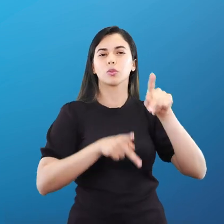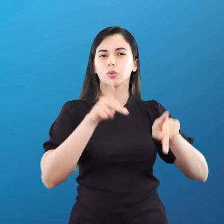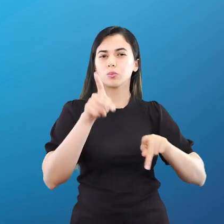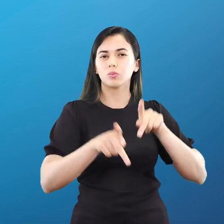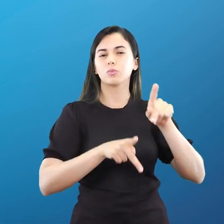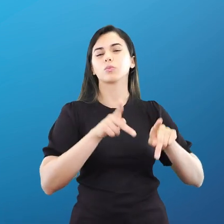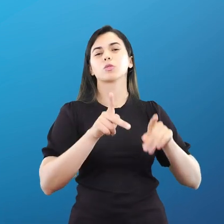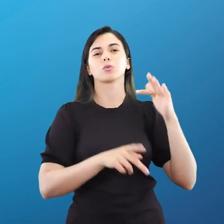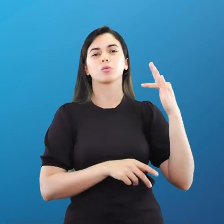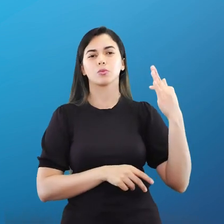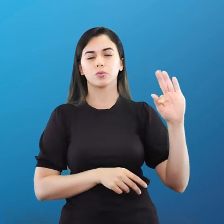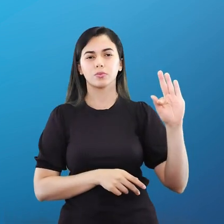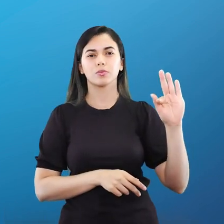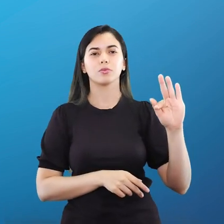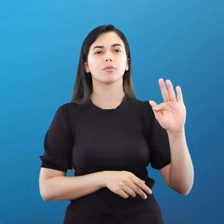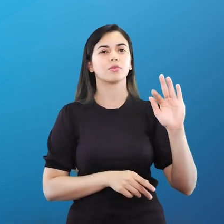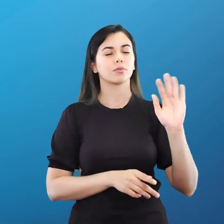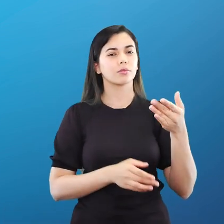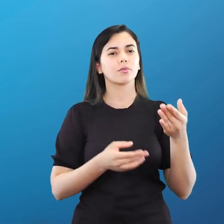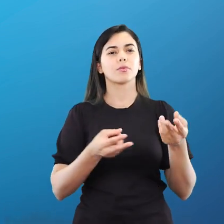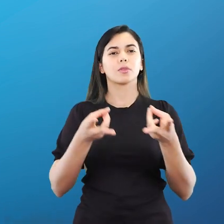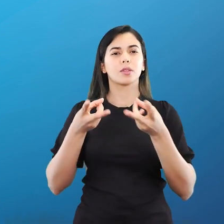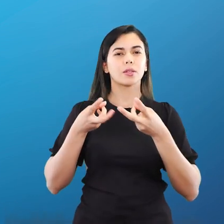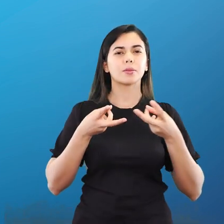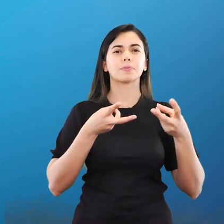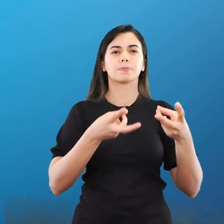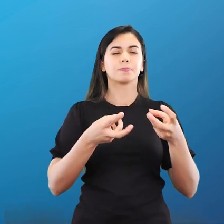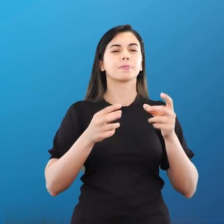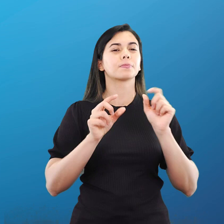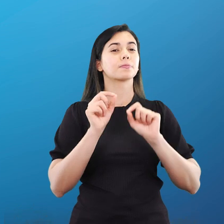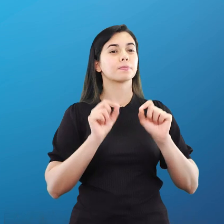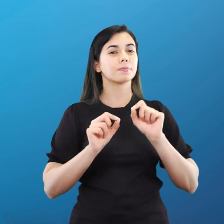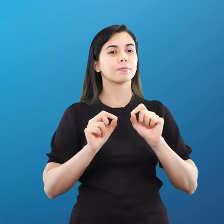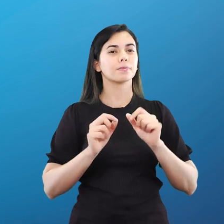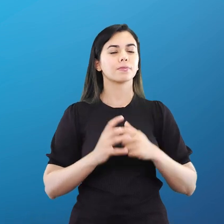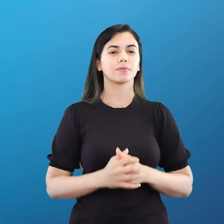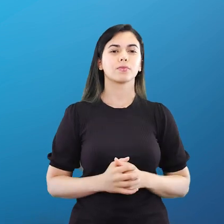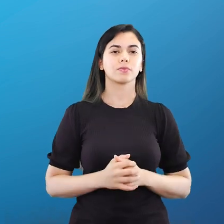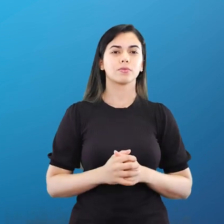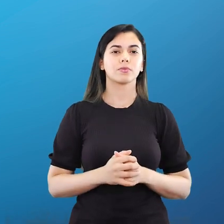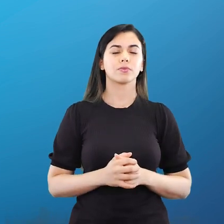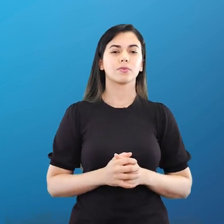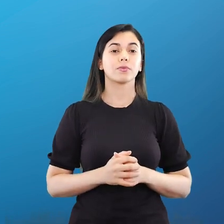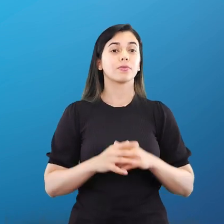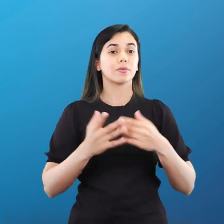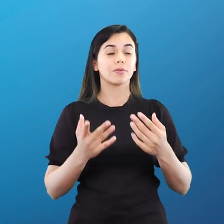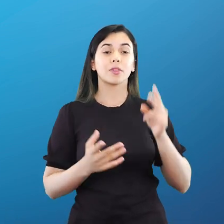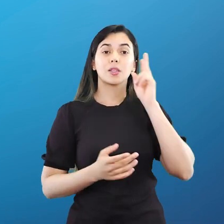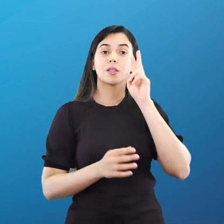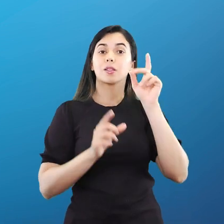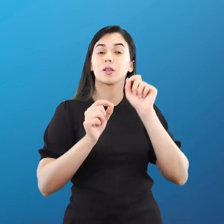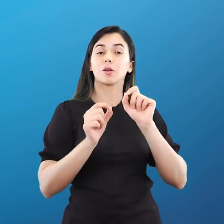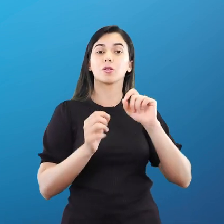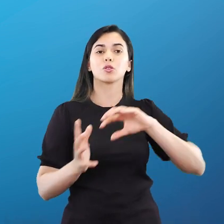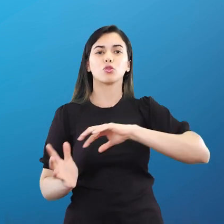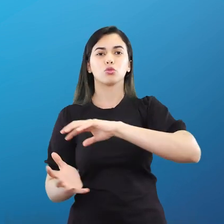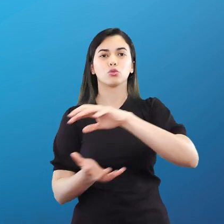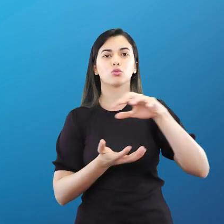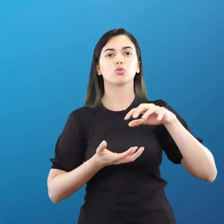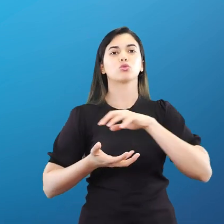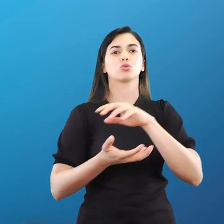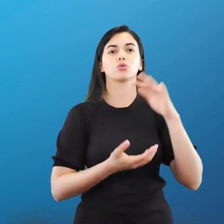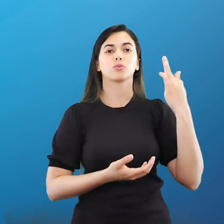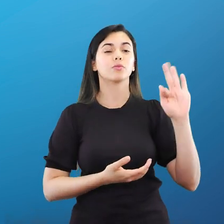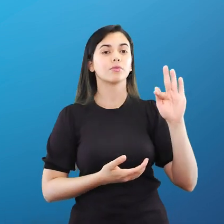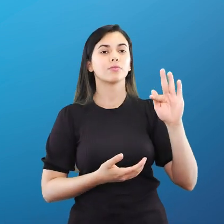eles levam isso com uma coisa muito forte, que foi, né, a famosa Revolução Francesa. Vamos